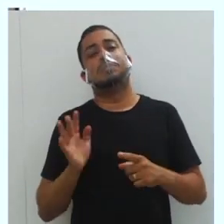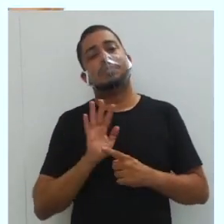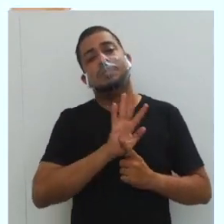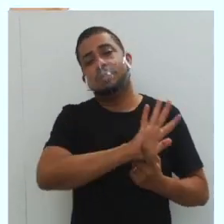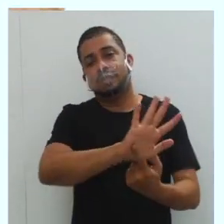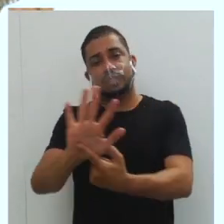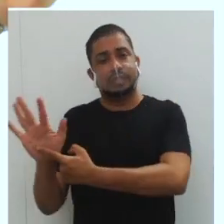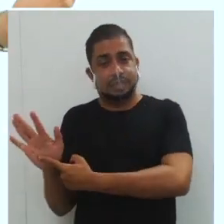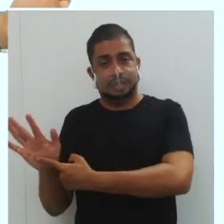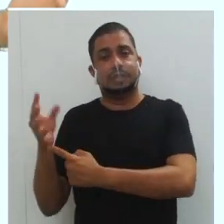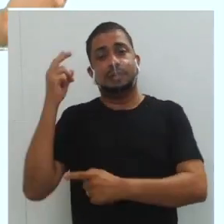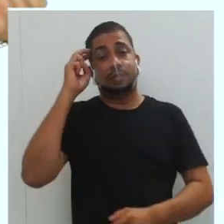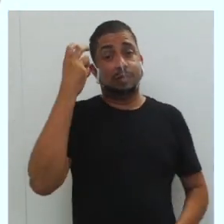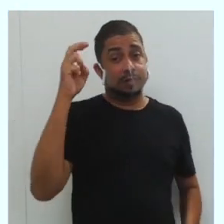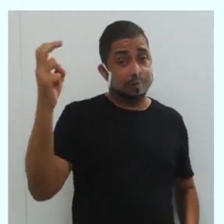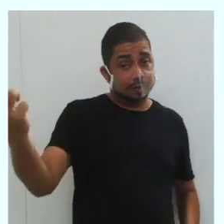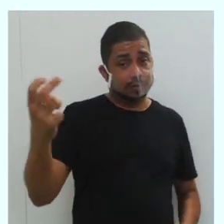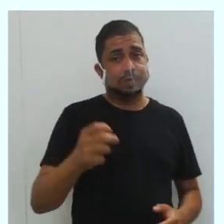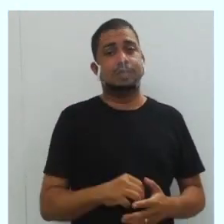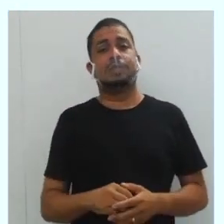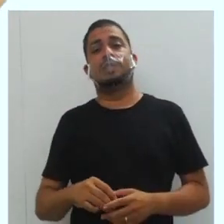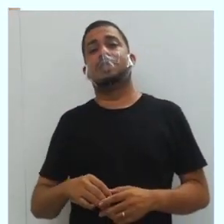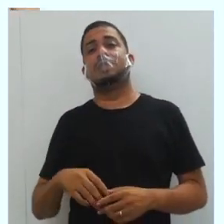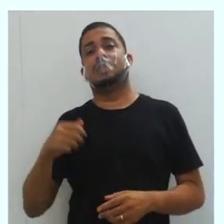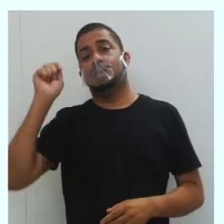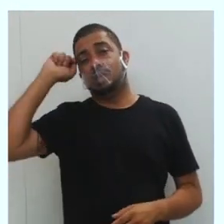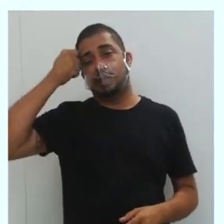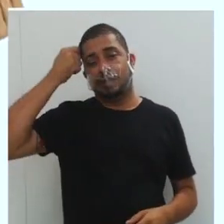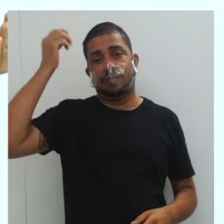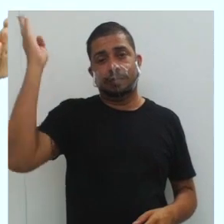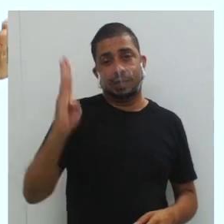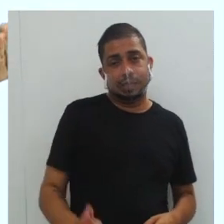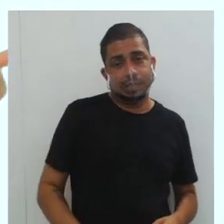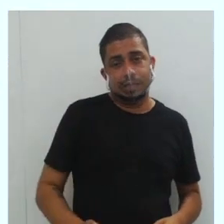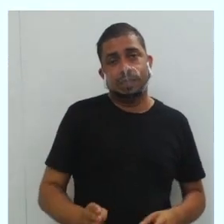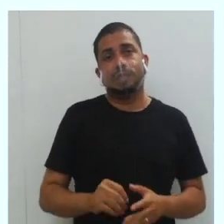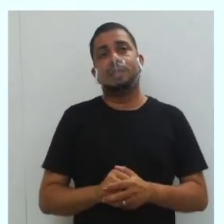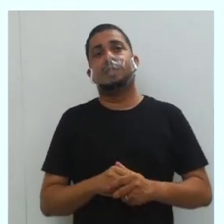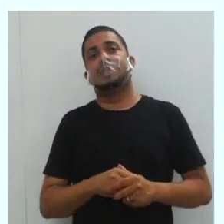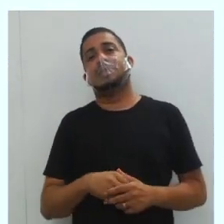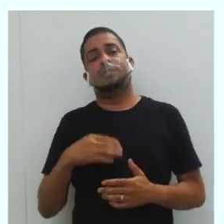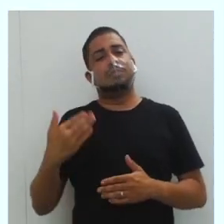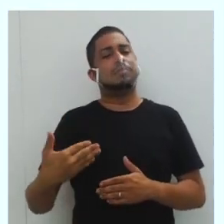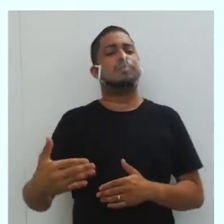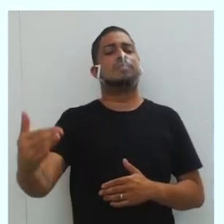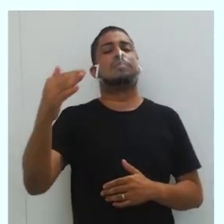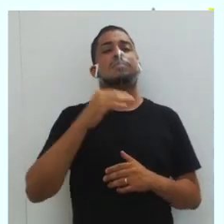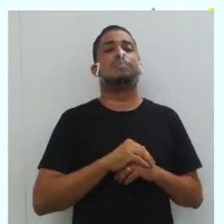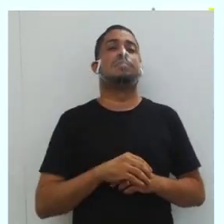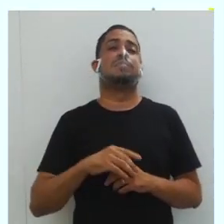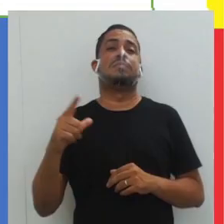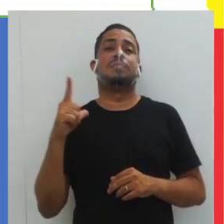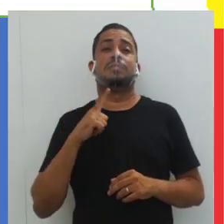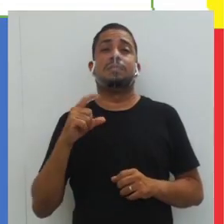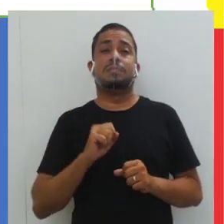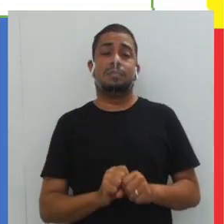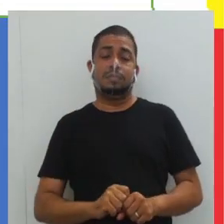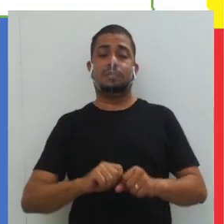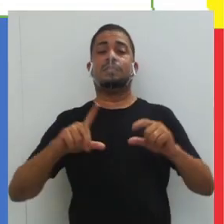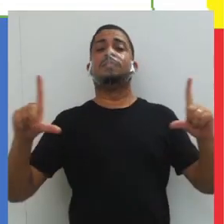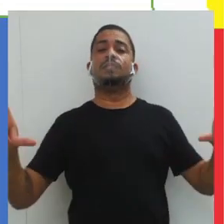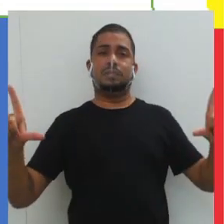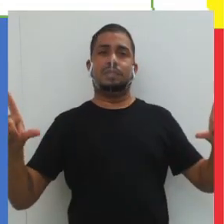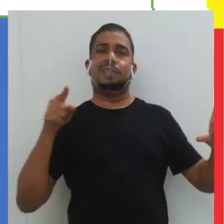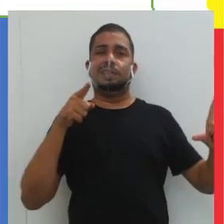mostrando a cultura, certo? A cultura afro-brasileira. Vamos adiante. Nós temos aqui na tela